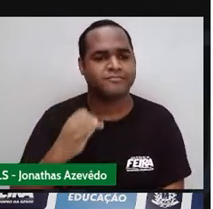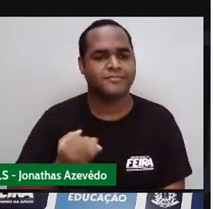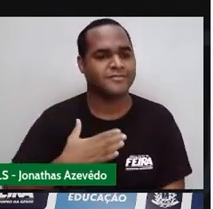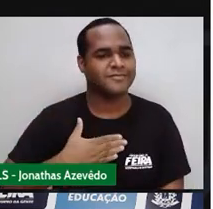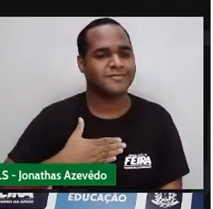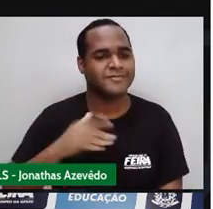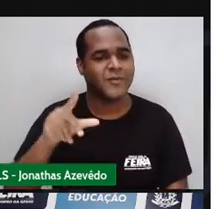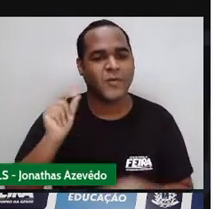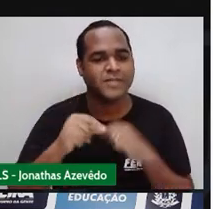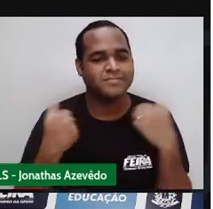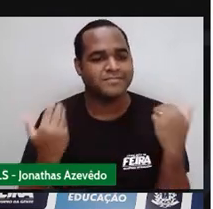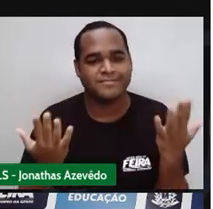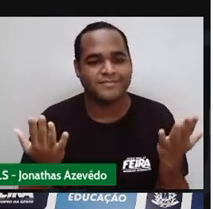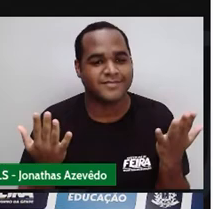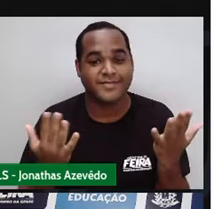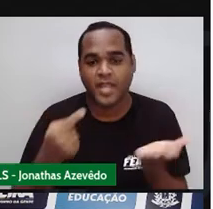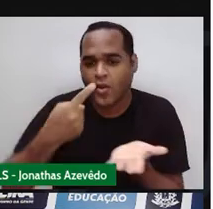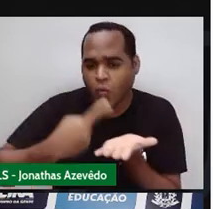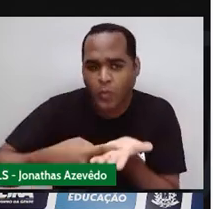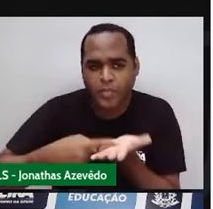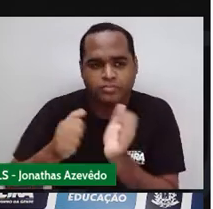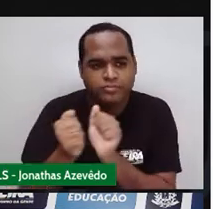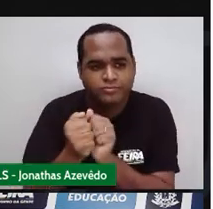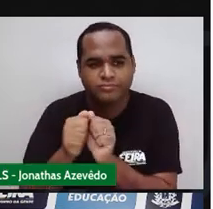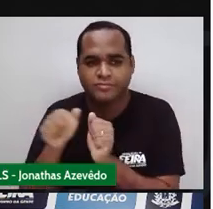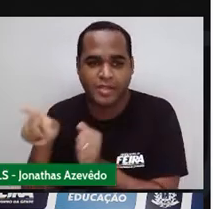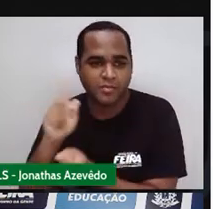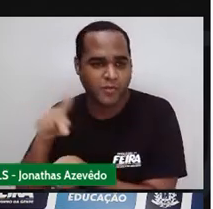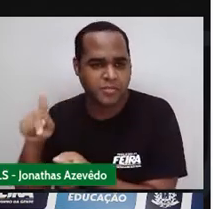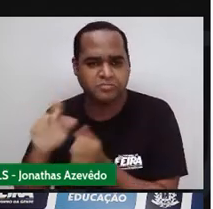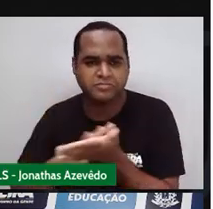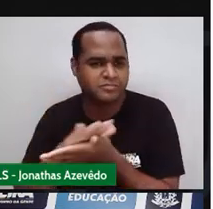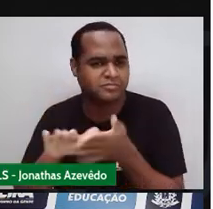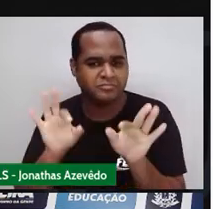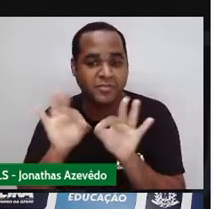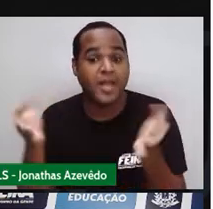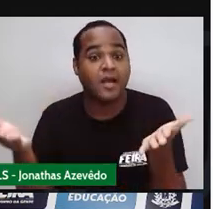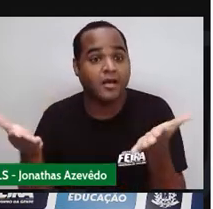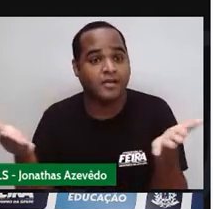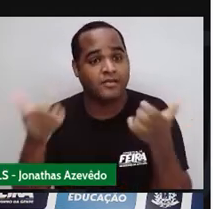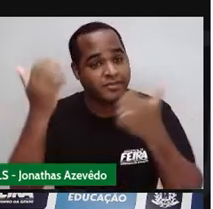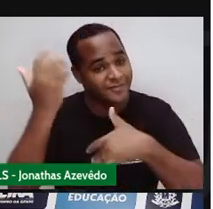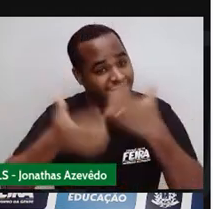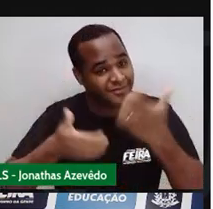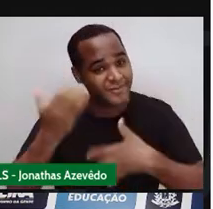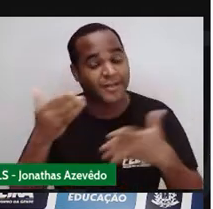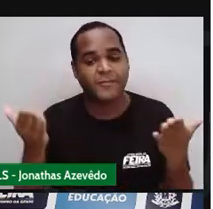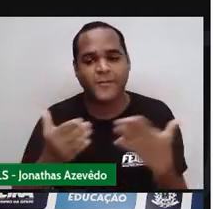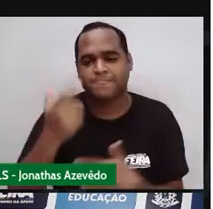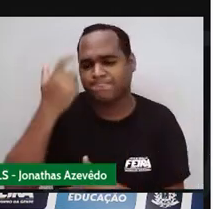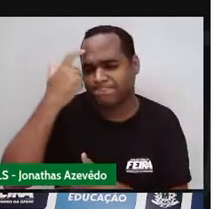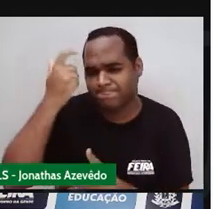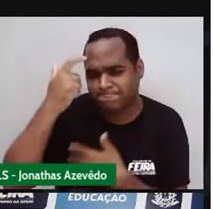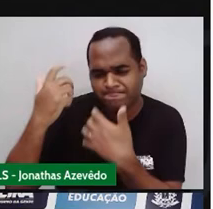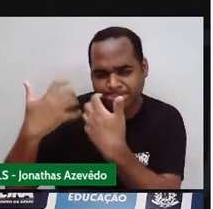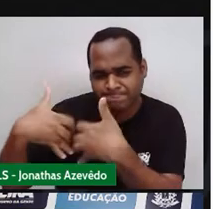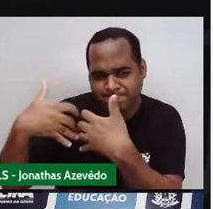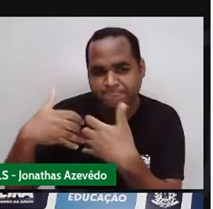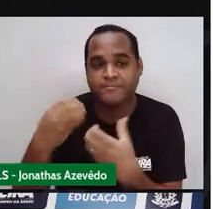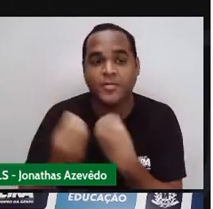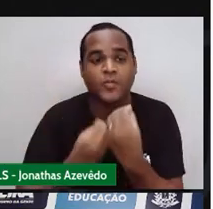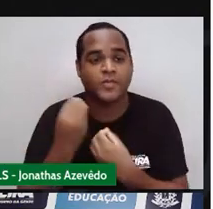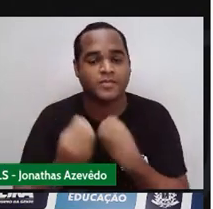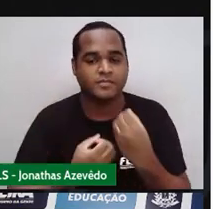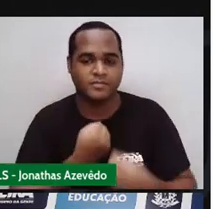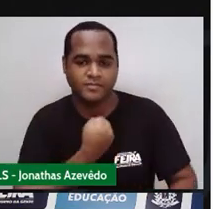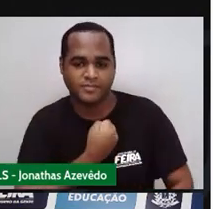tá? A gente não combinou isso, está acontecendo aqui agora, então ele vai pensar aí em três